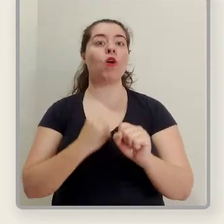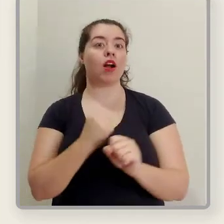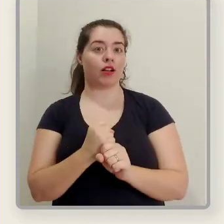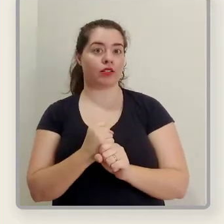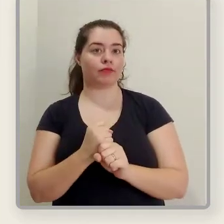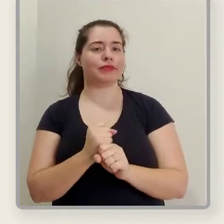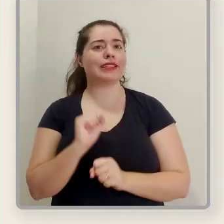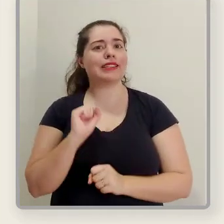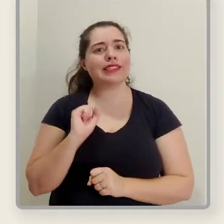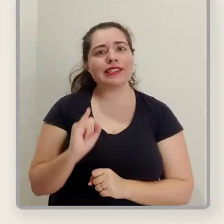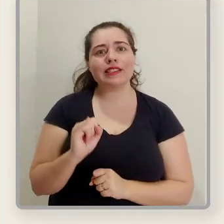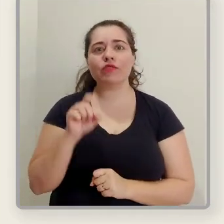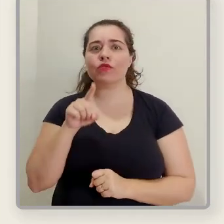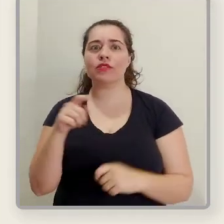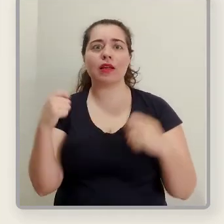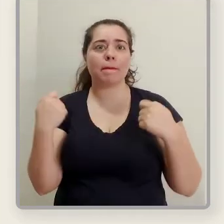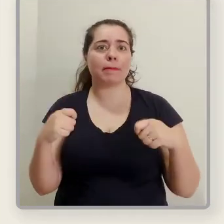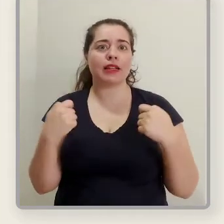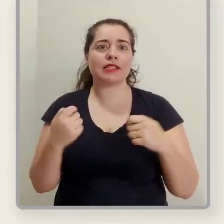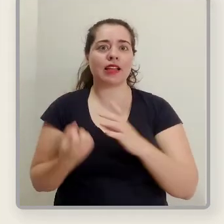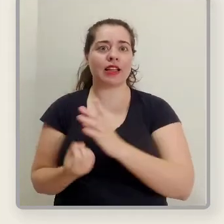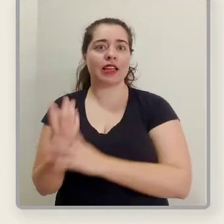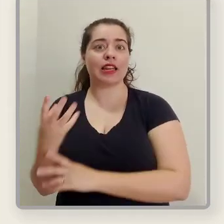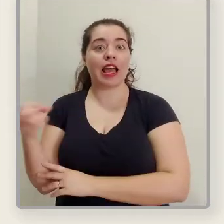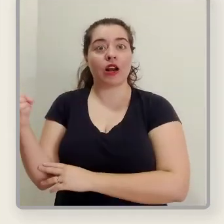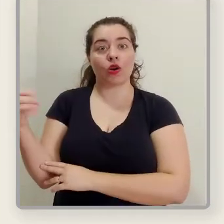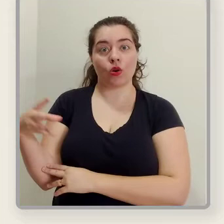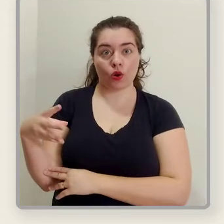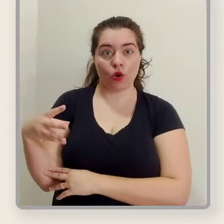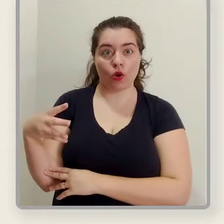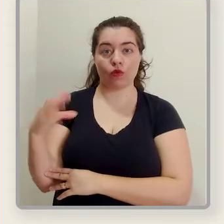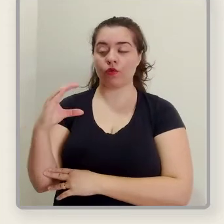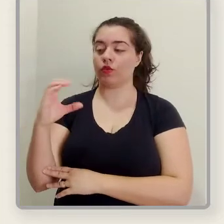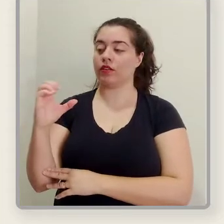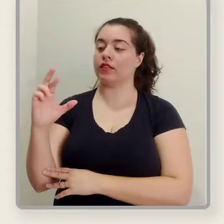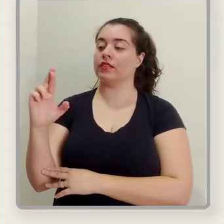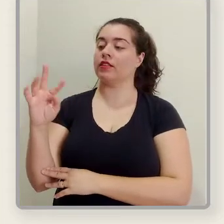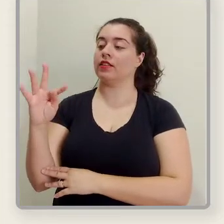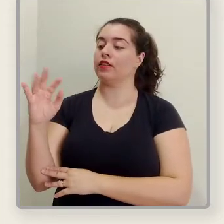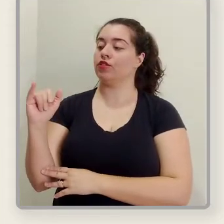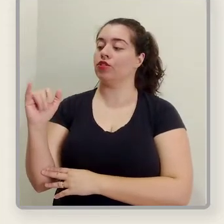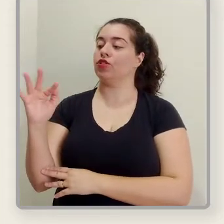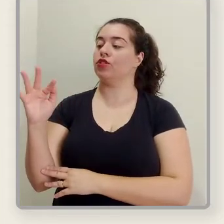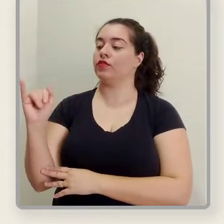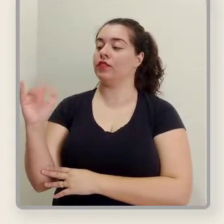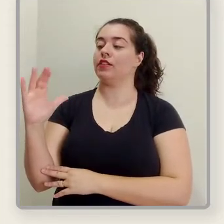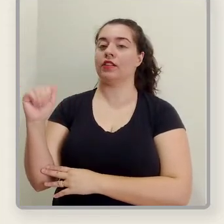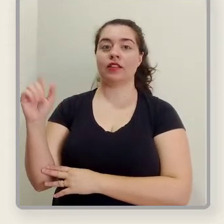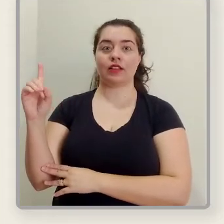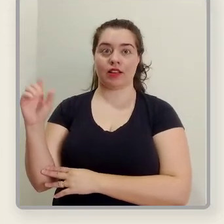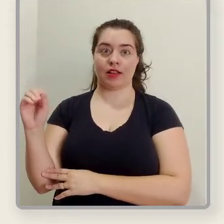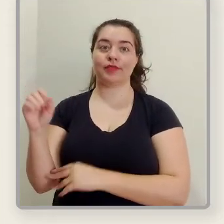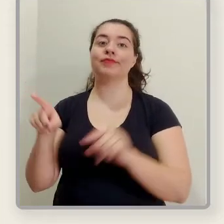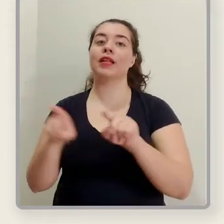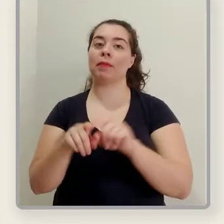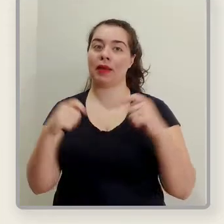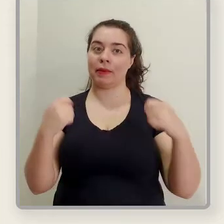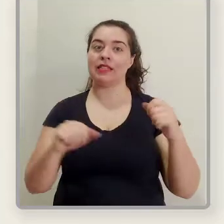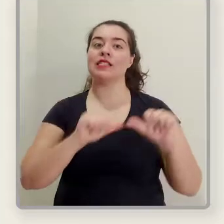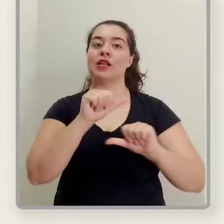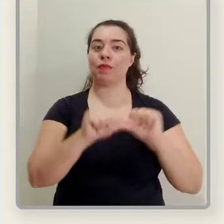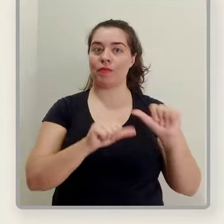digital, que é de um ano, e se por algum motivo você emitir um novo certificado, deverá fazer também a